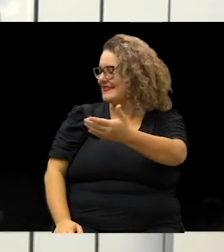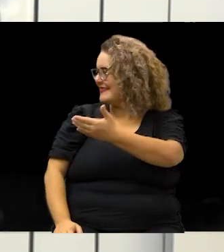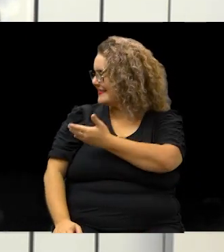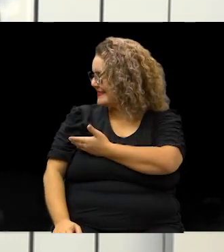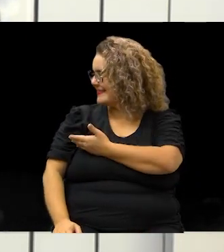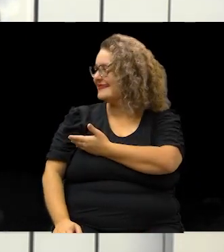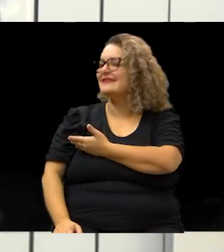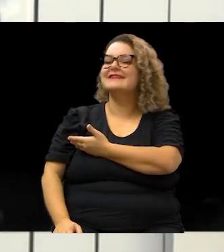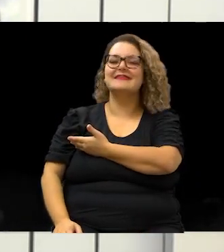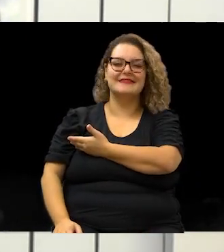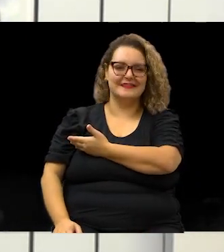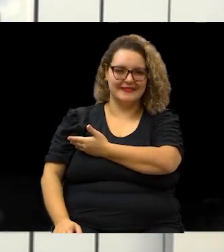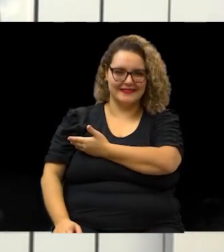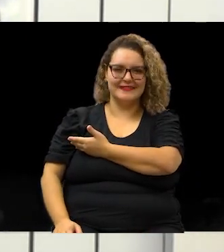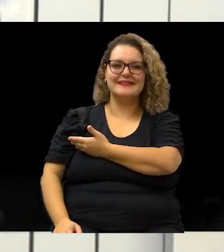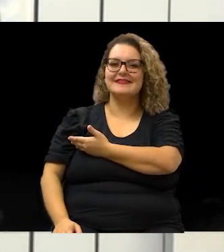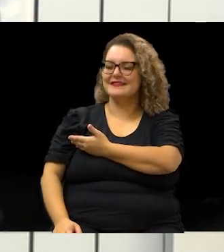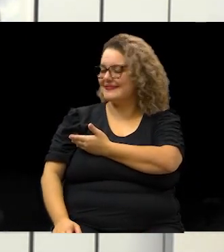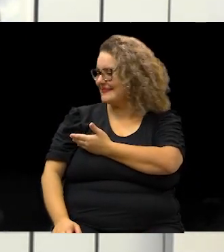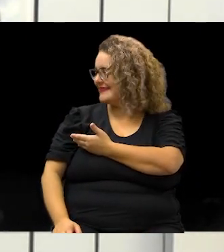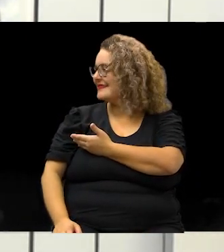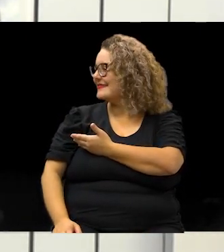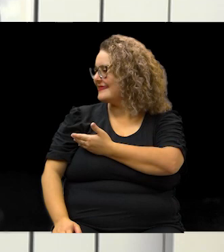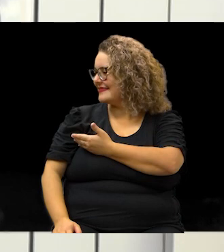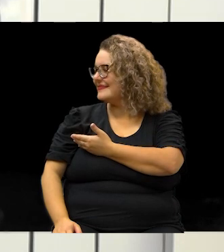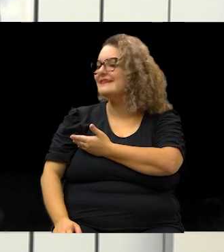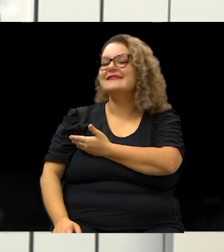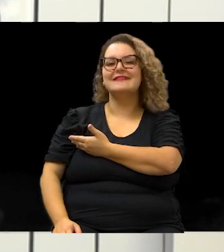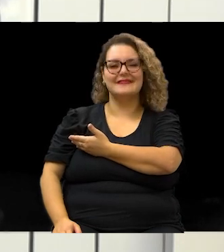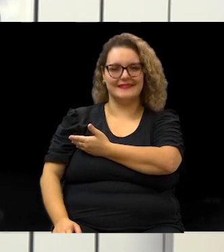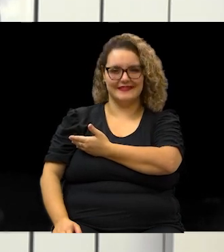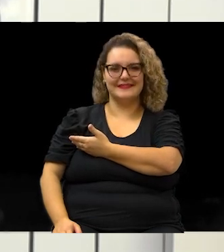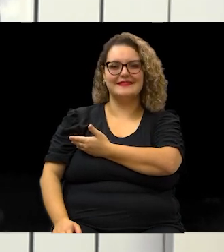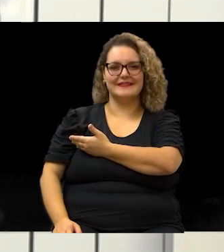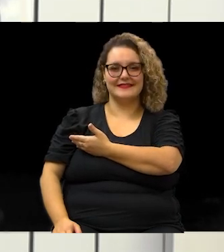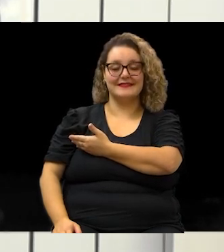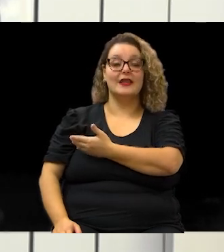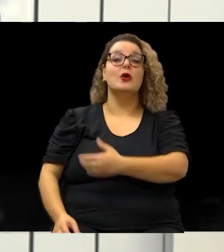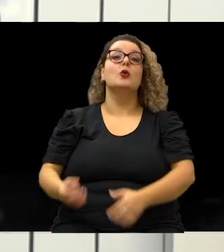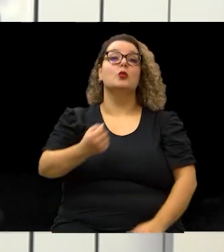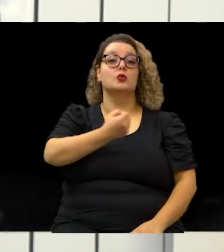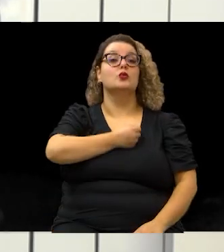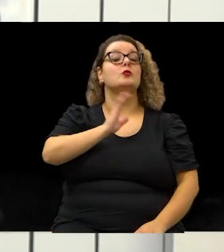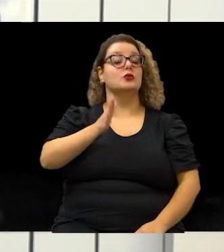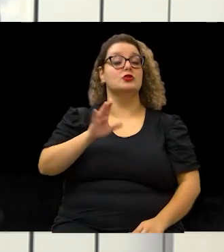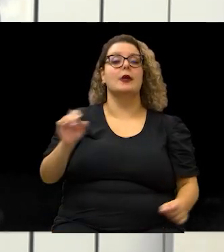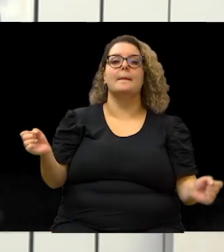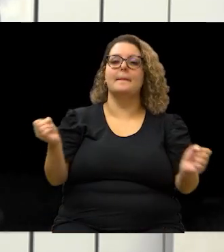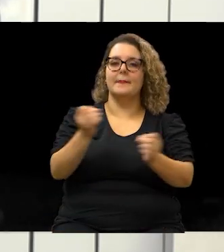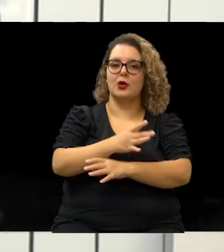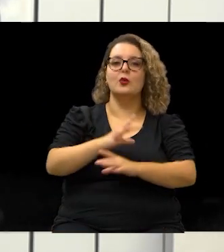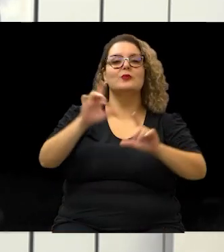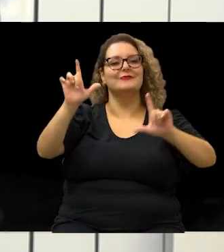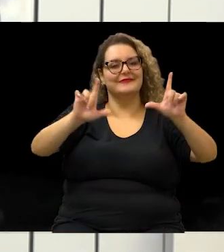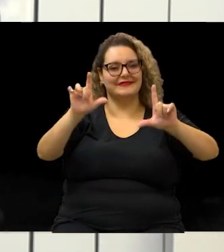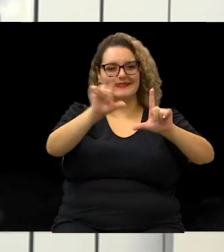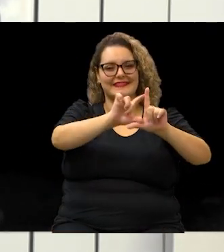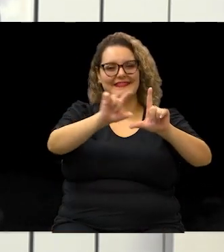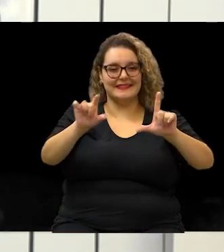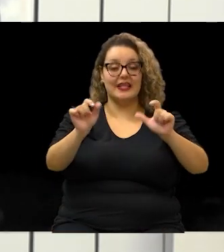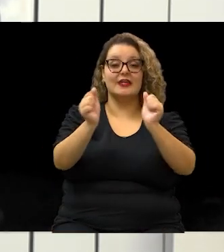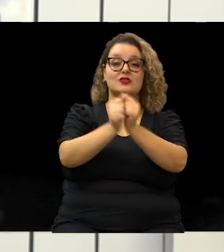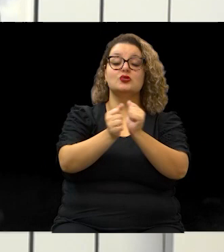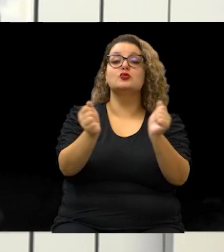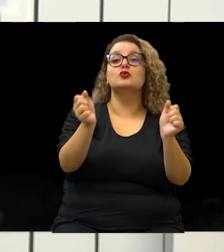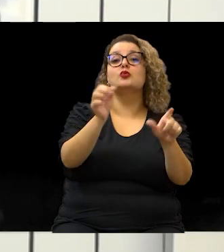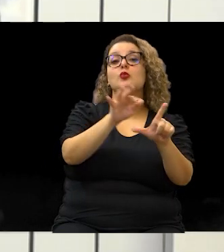978293776. O número já está aqui embaixo da sua tela, junto com